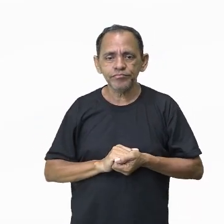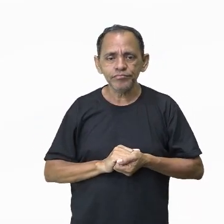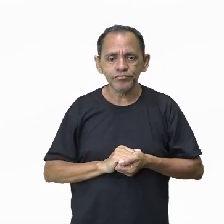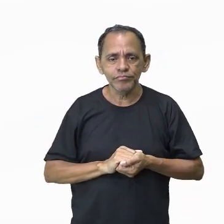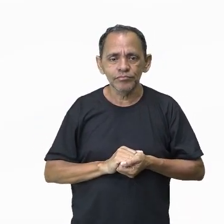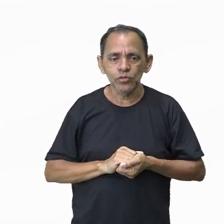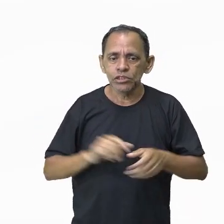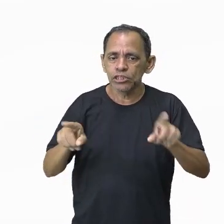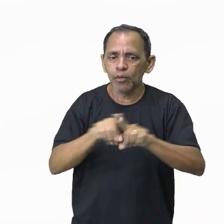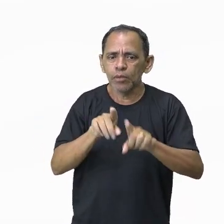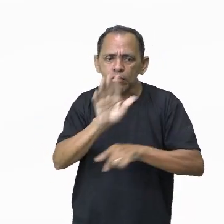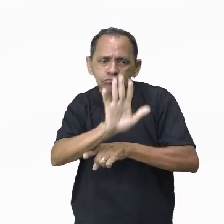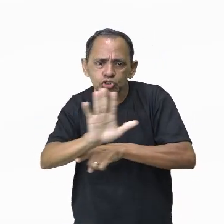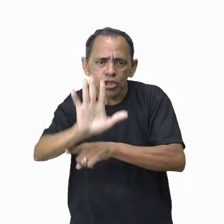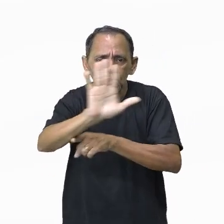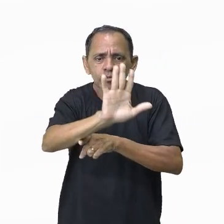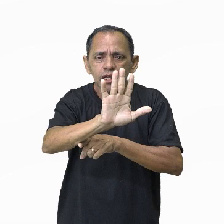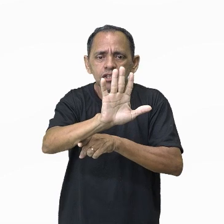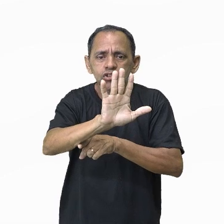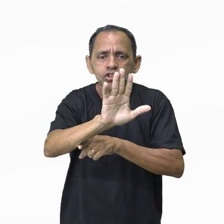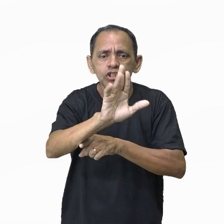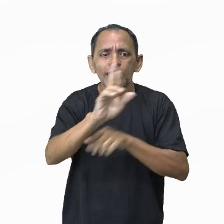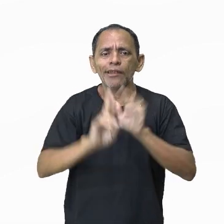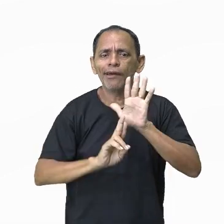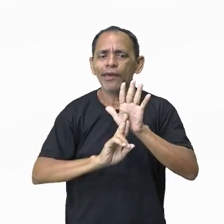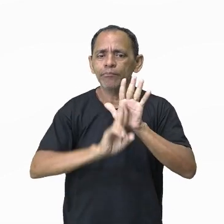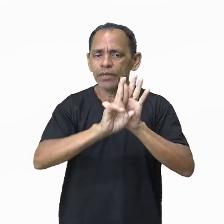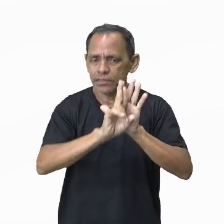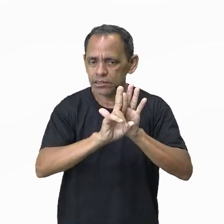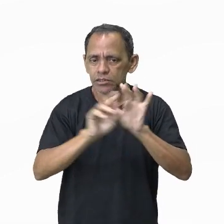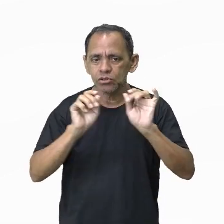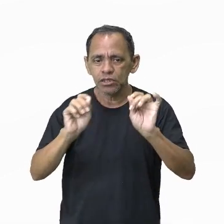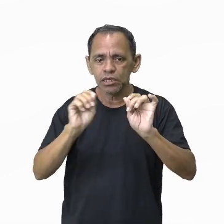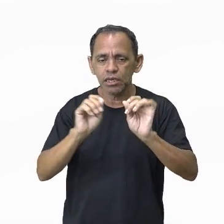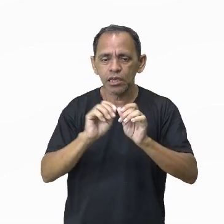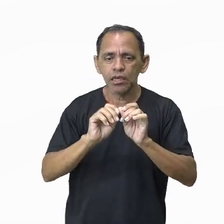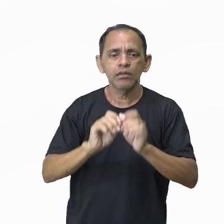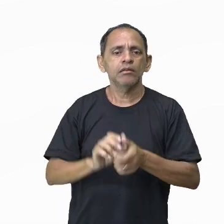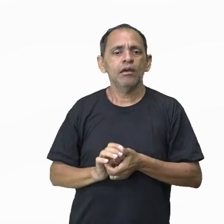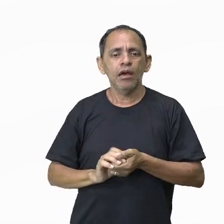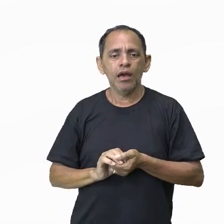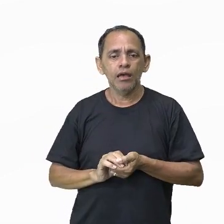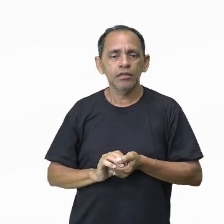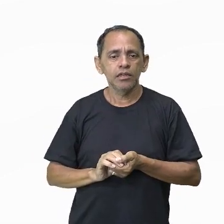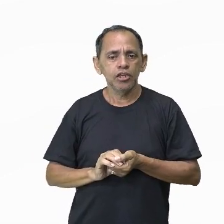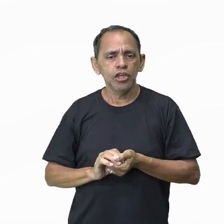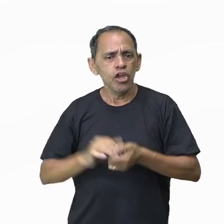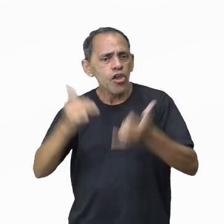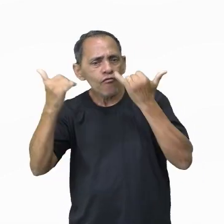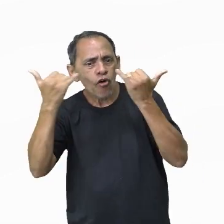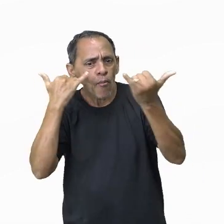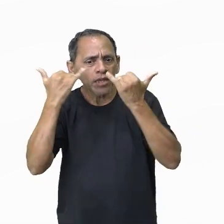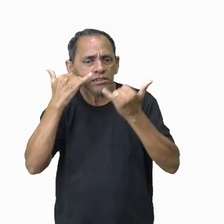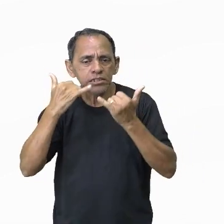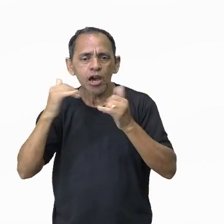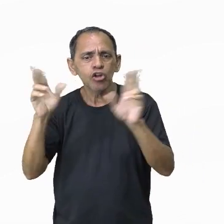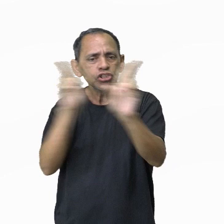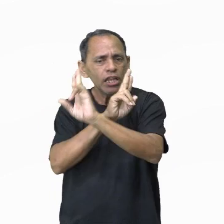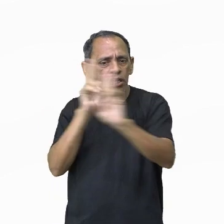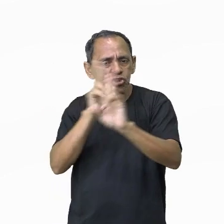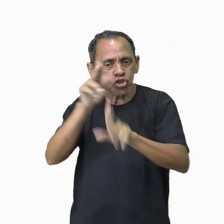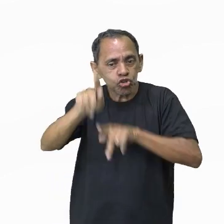De modo geral, ela representa a interpretação sobre as relações de um povo,